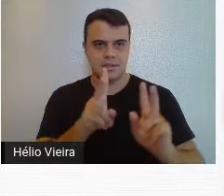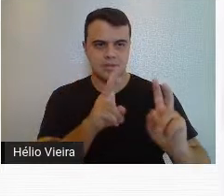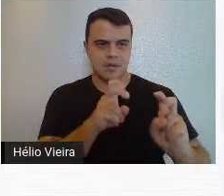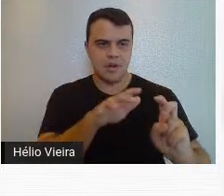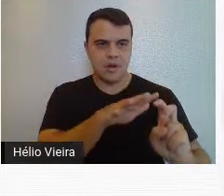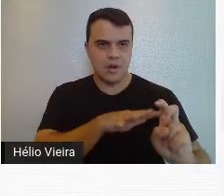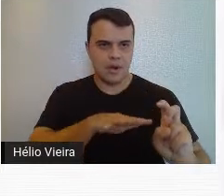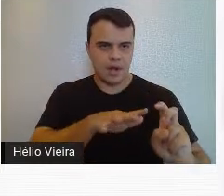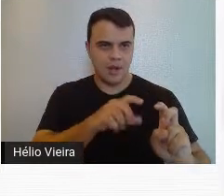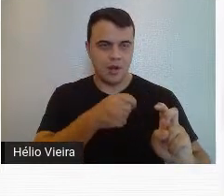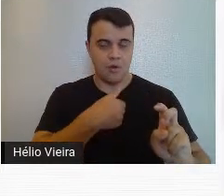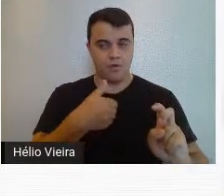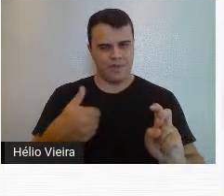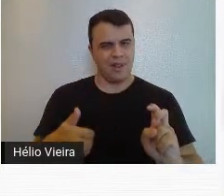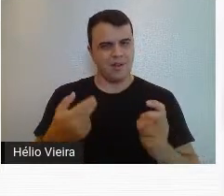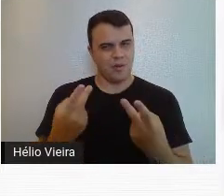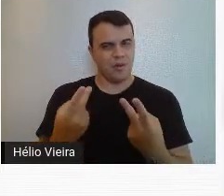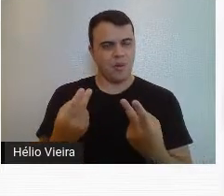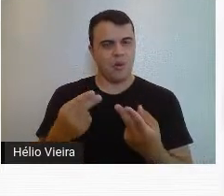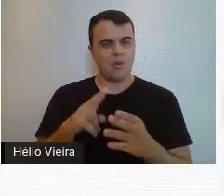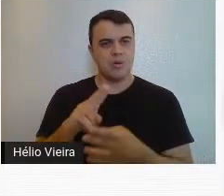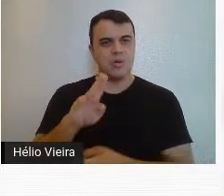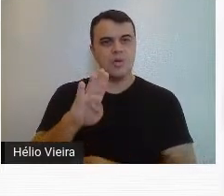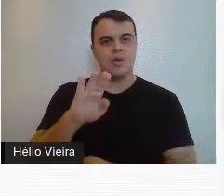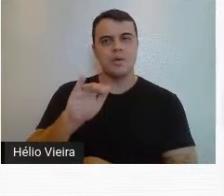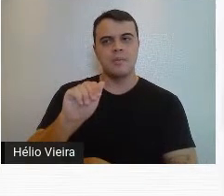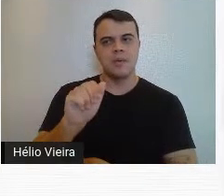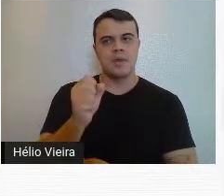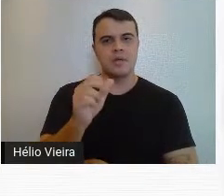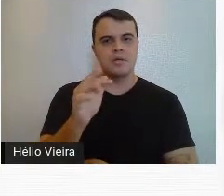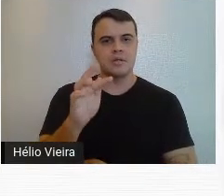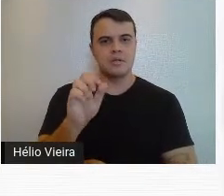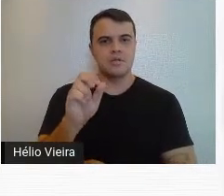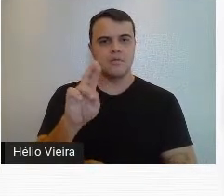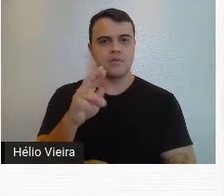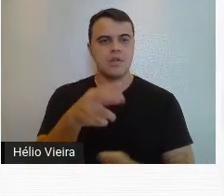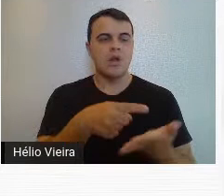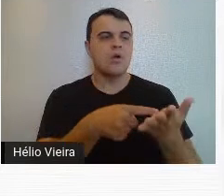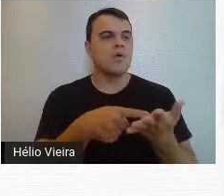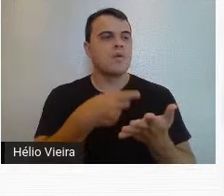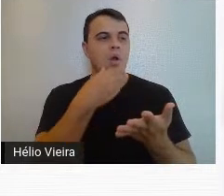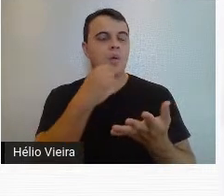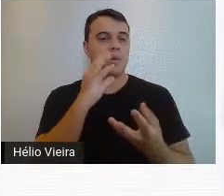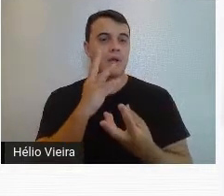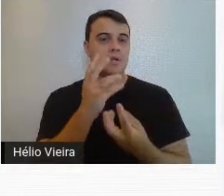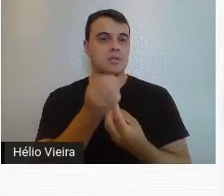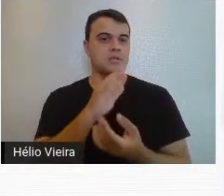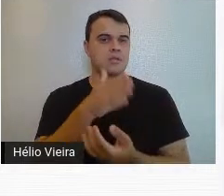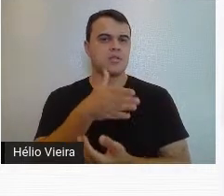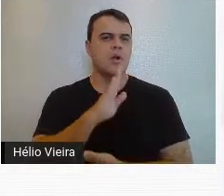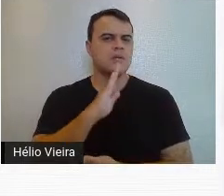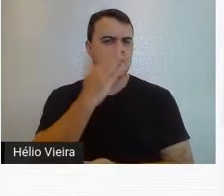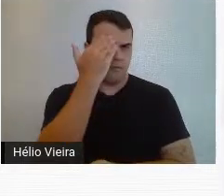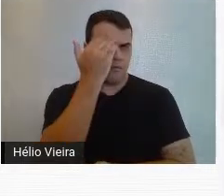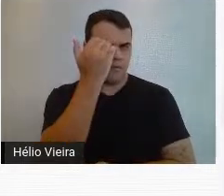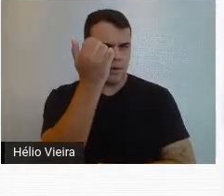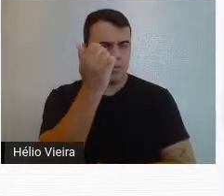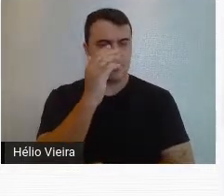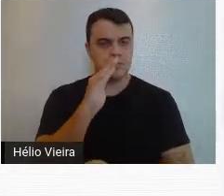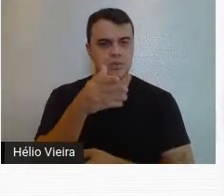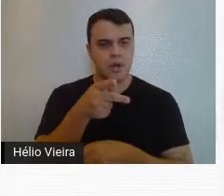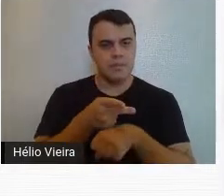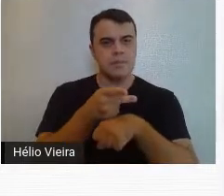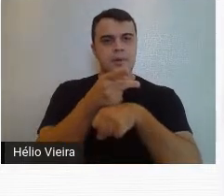que a gente chamou hoje de governador, Bias Fortes, ele convida o artista já renomado, já consolidado, já